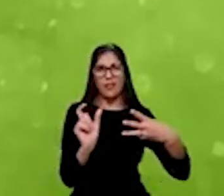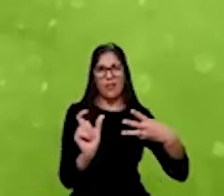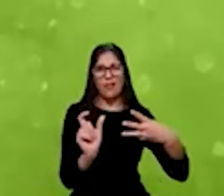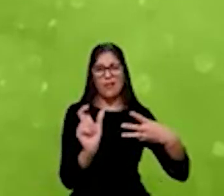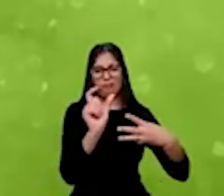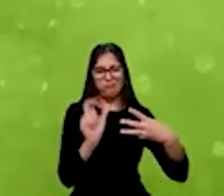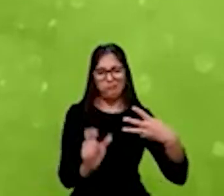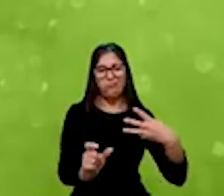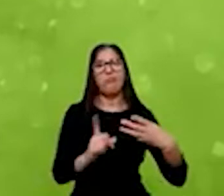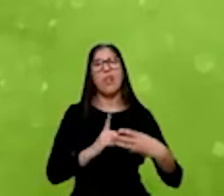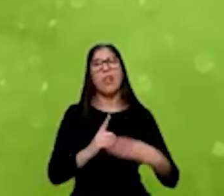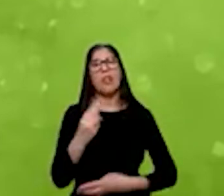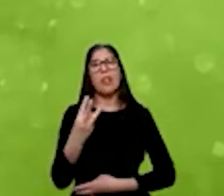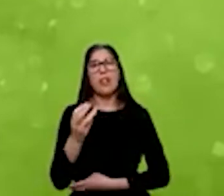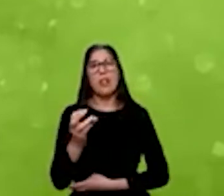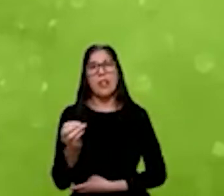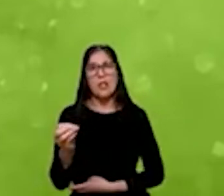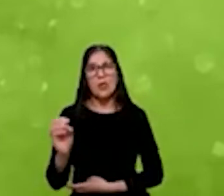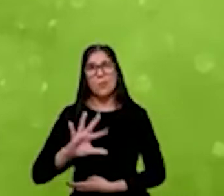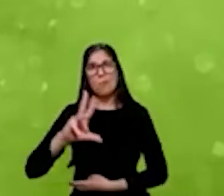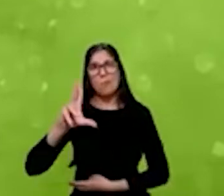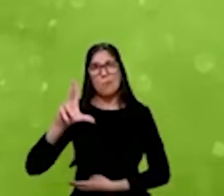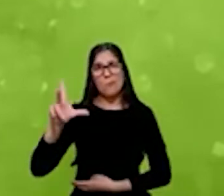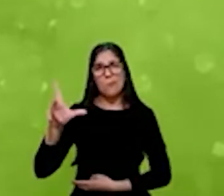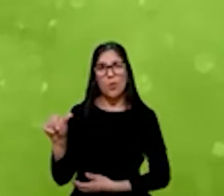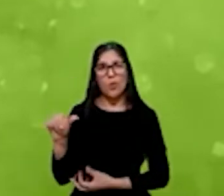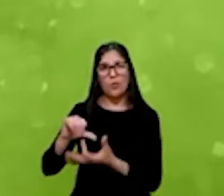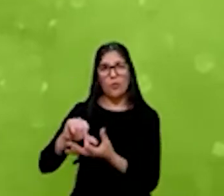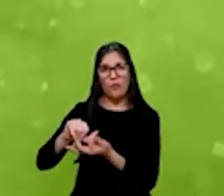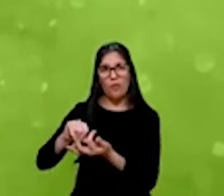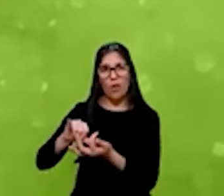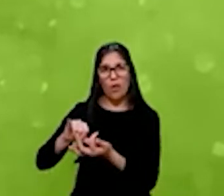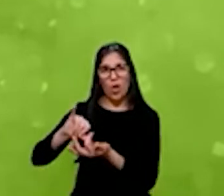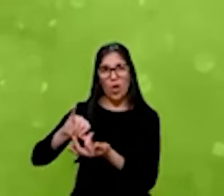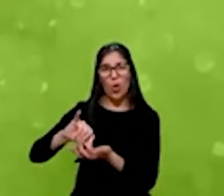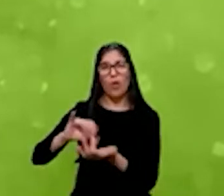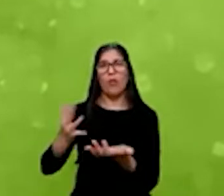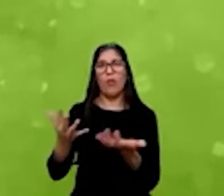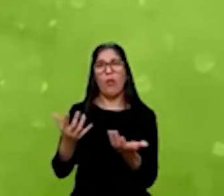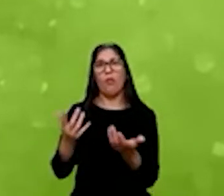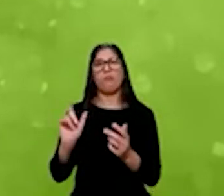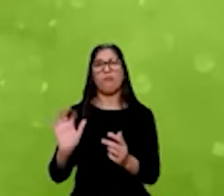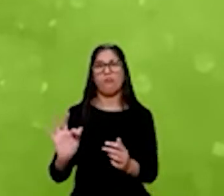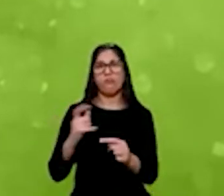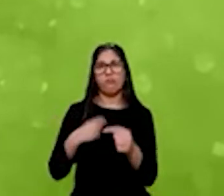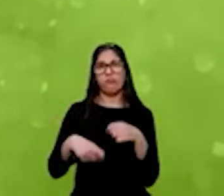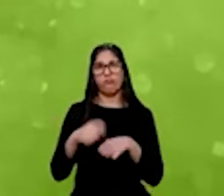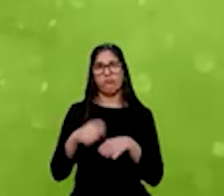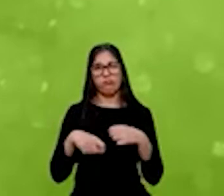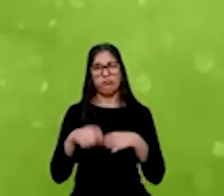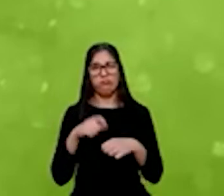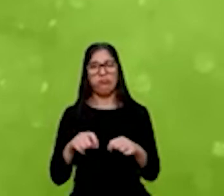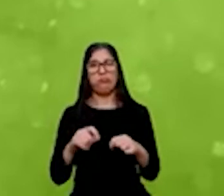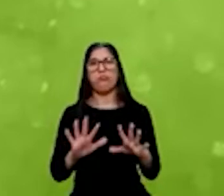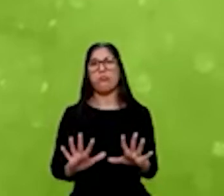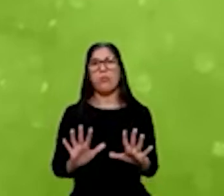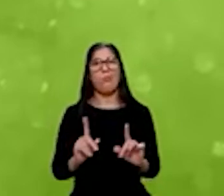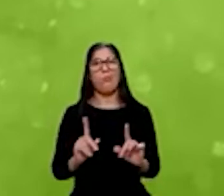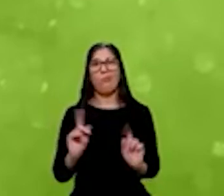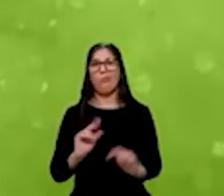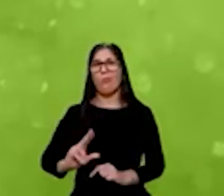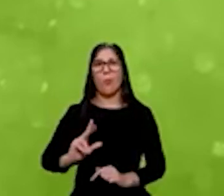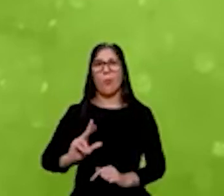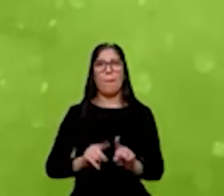milhões. Eles pretendem financiar, esse fundo já não é de participação acionária,